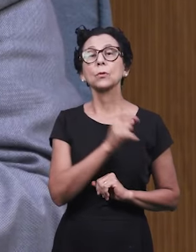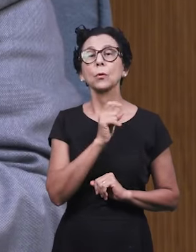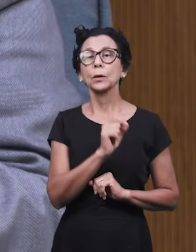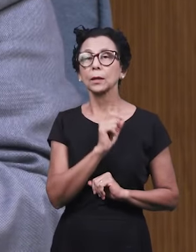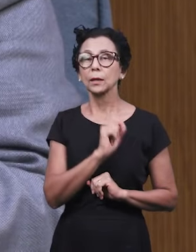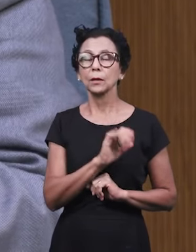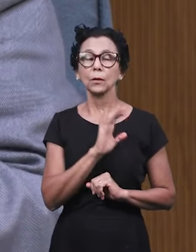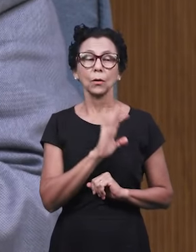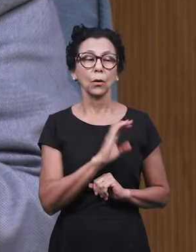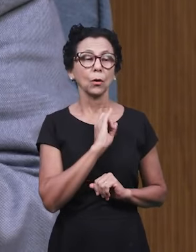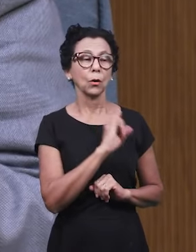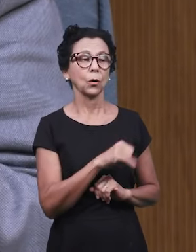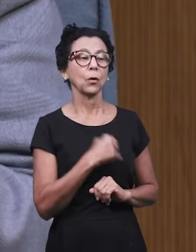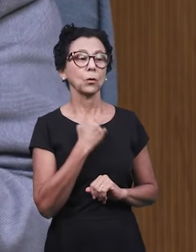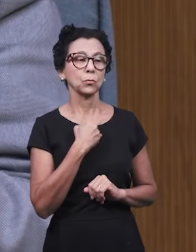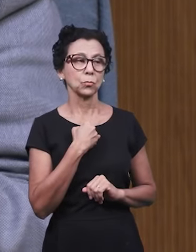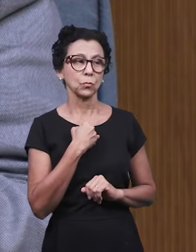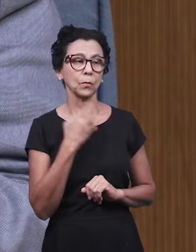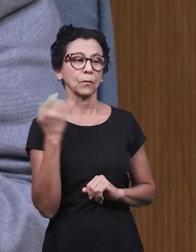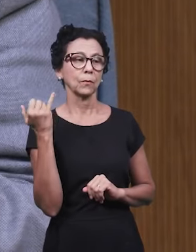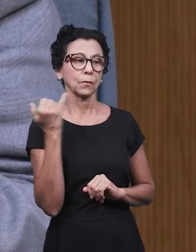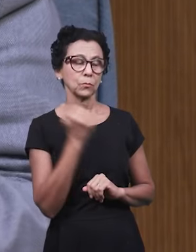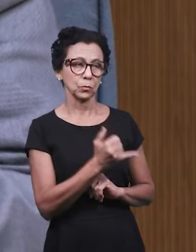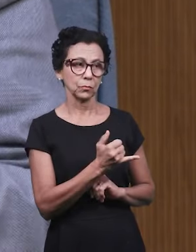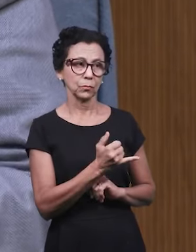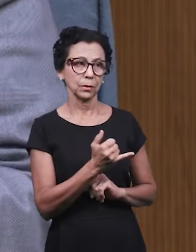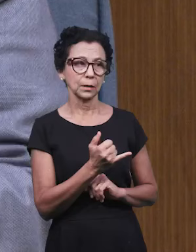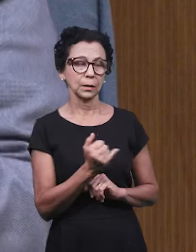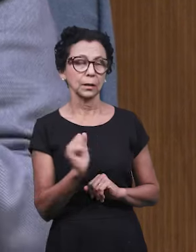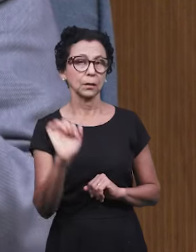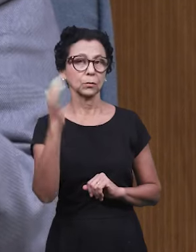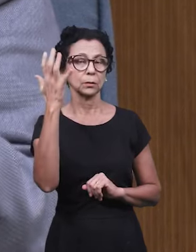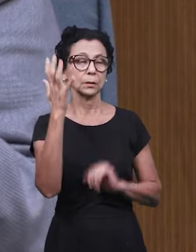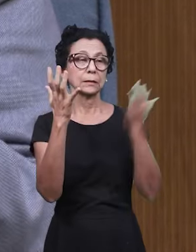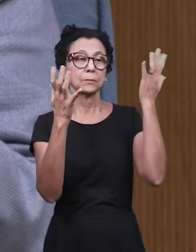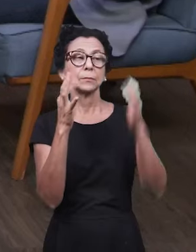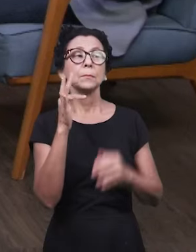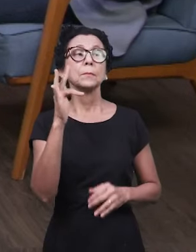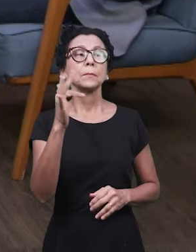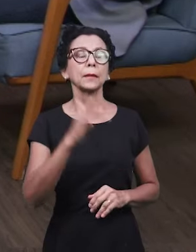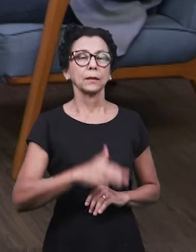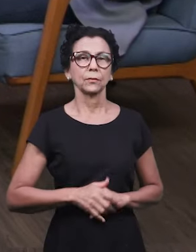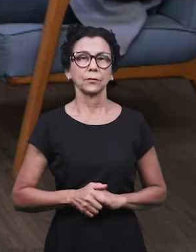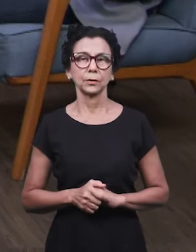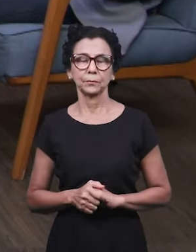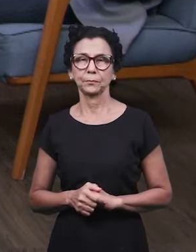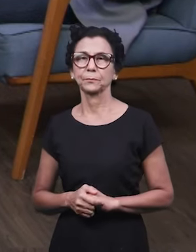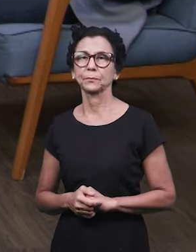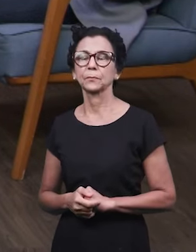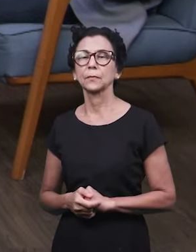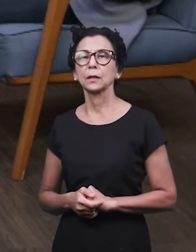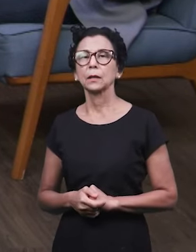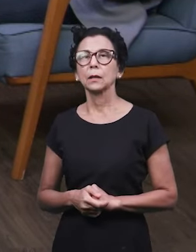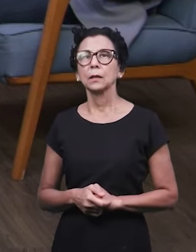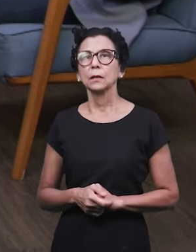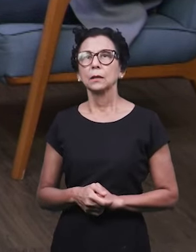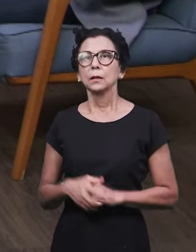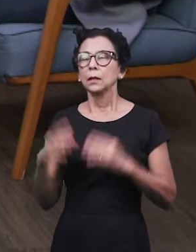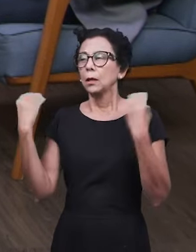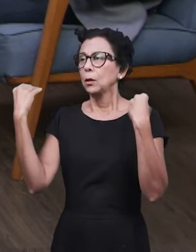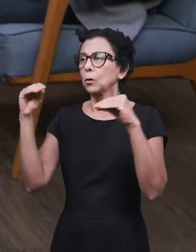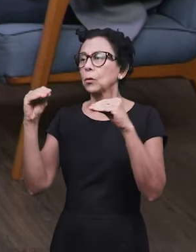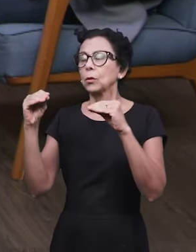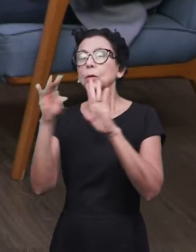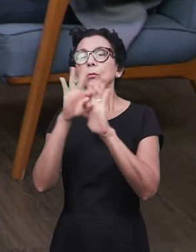das coisas que brevemente devem acontecer. Eu vou pedir uma coisa. Vocês já podem, por gentileza,